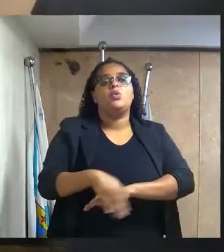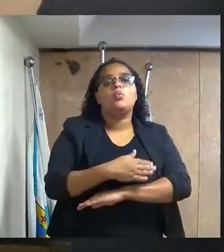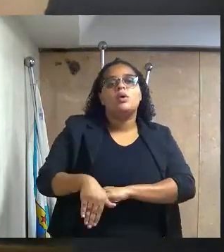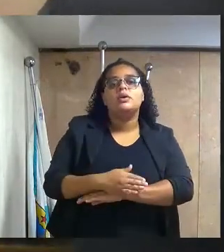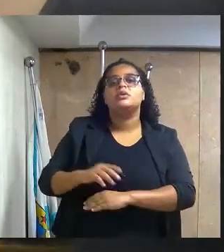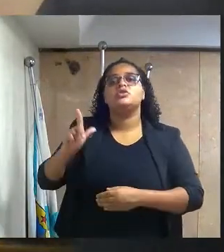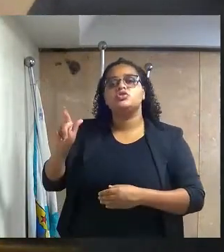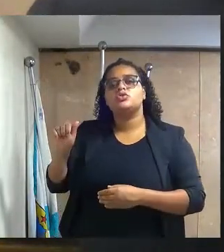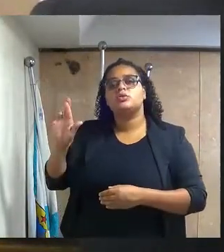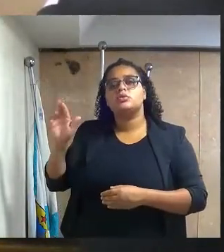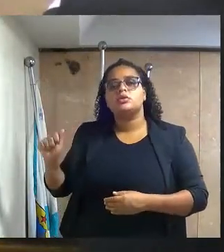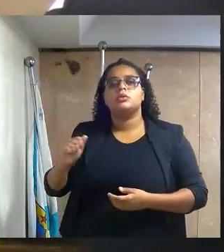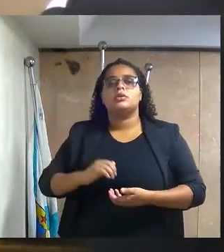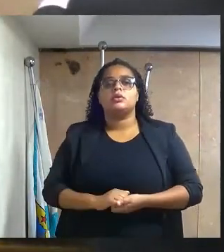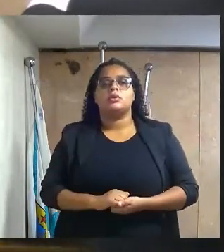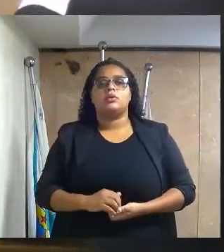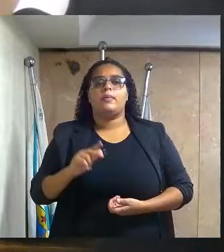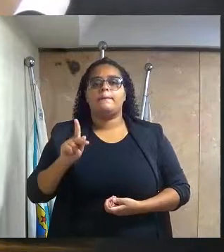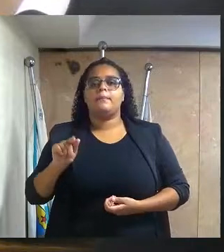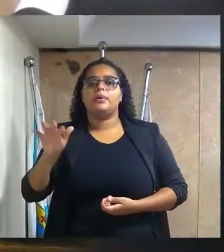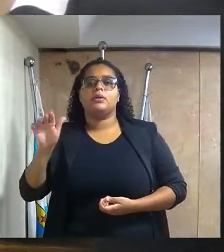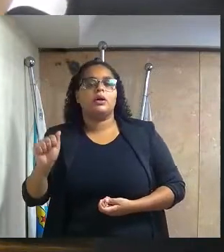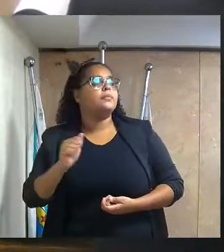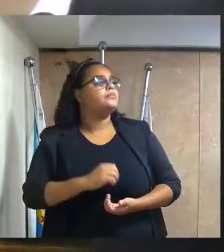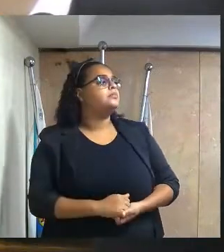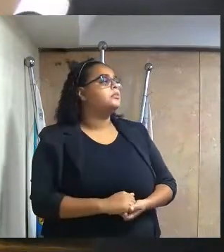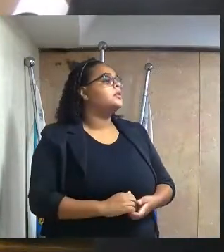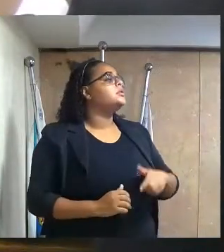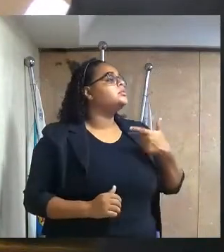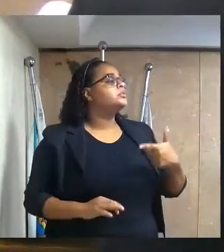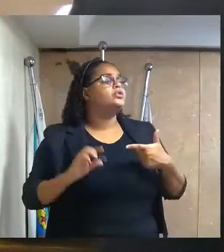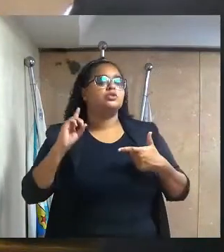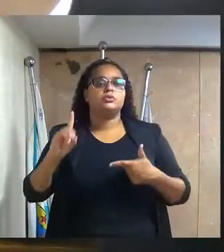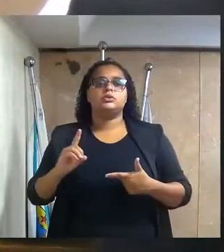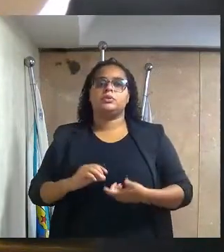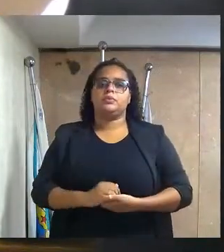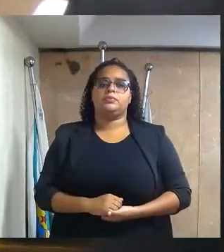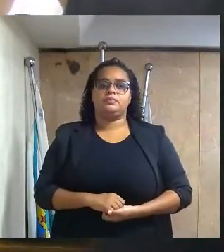Jeremias, Mirante do Pirá, segundo distrito desse município.